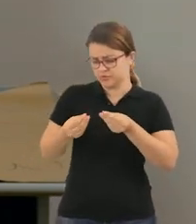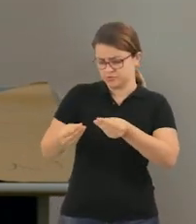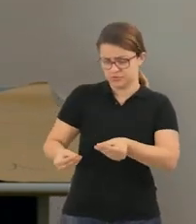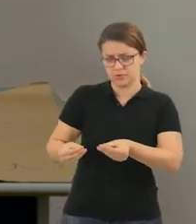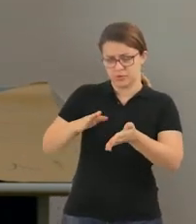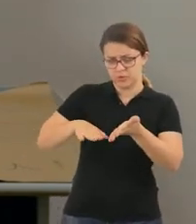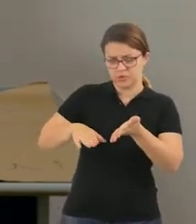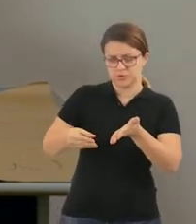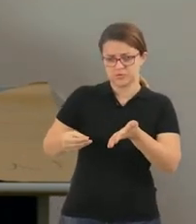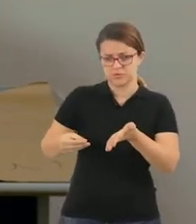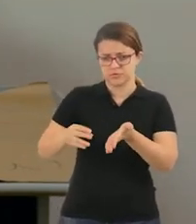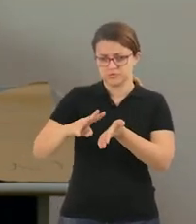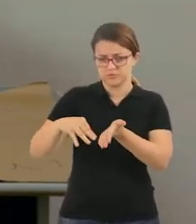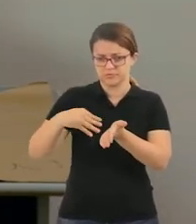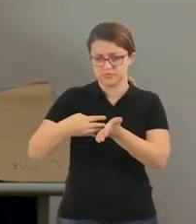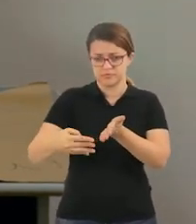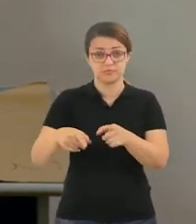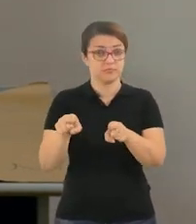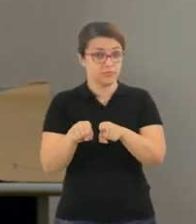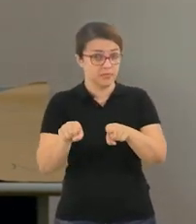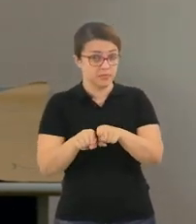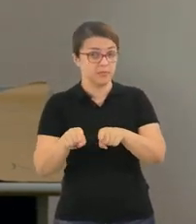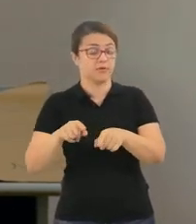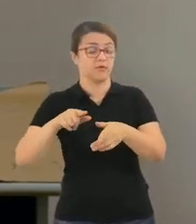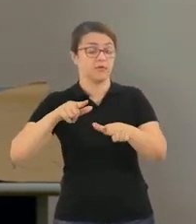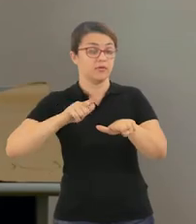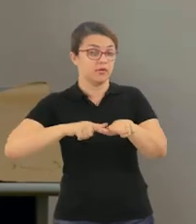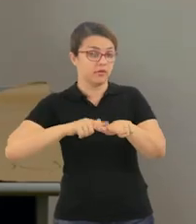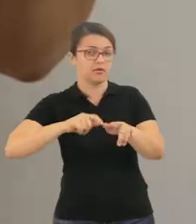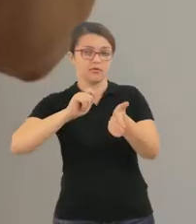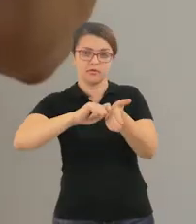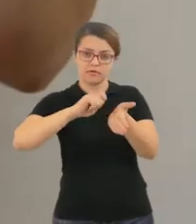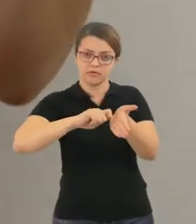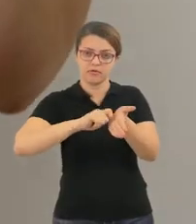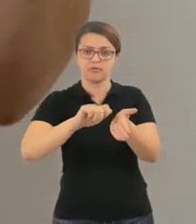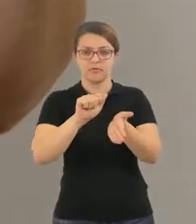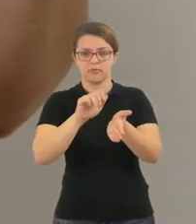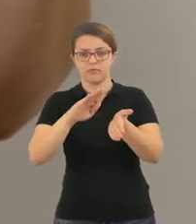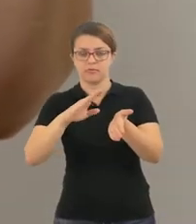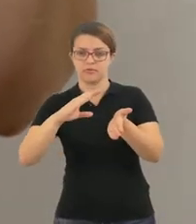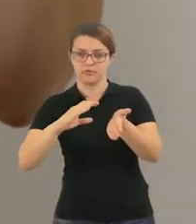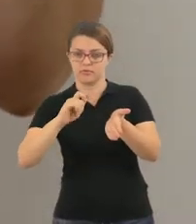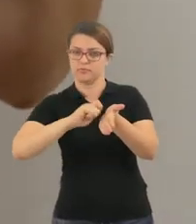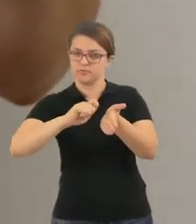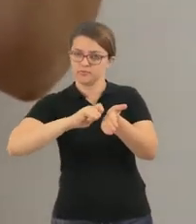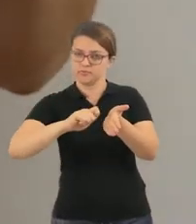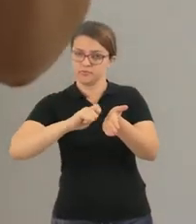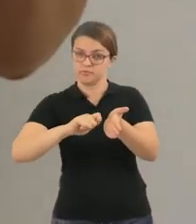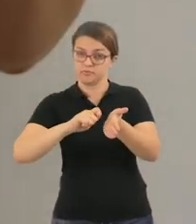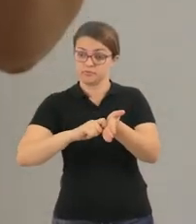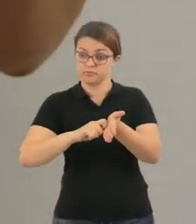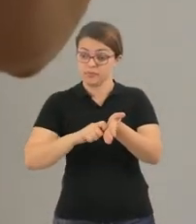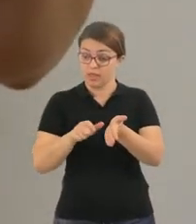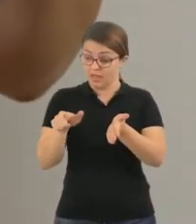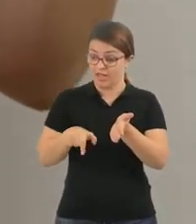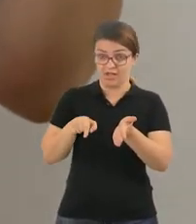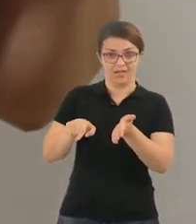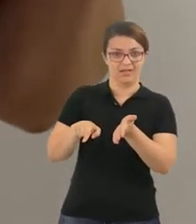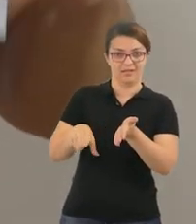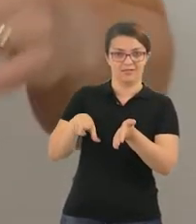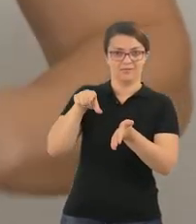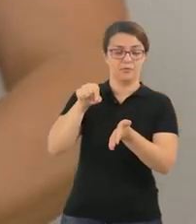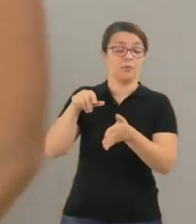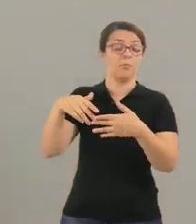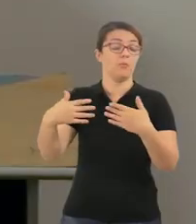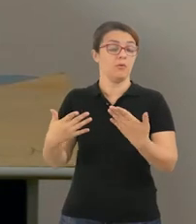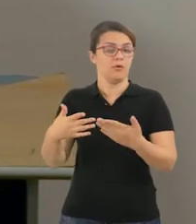a criança faça, assim como na escrita das letras do alfabeto, deixe que a criança escolha a letra que